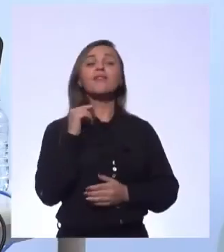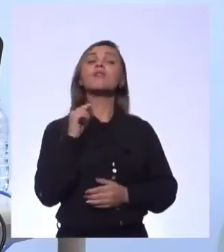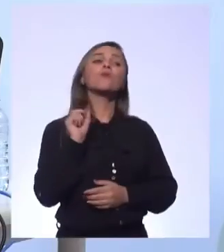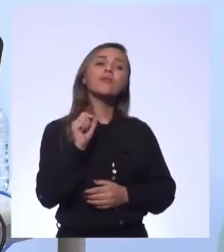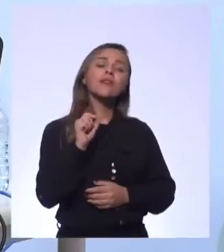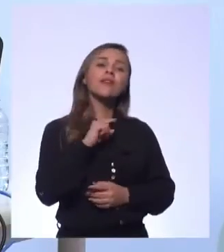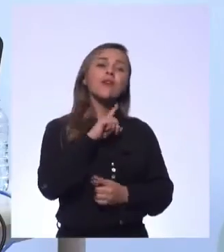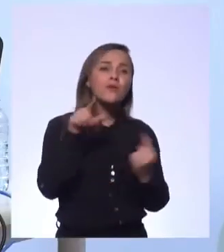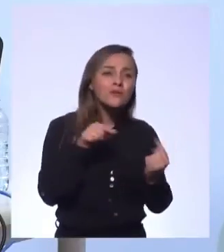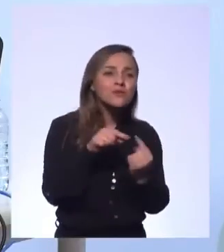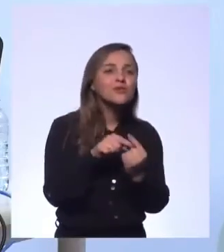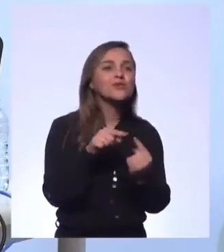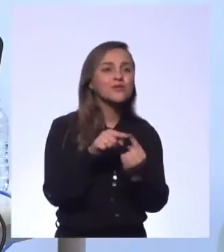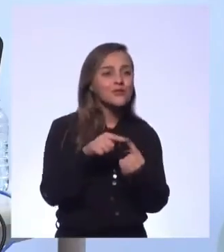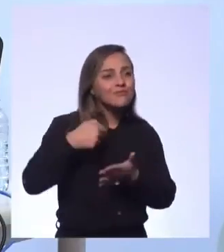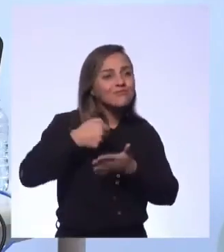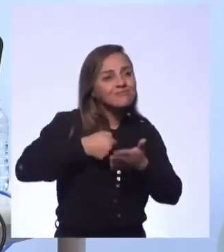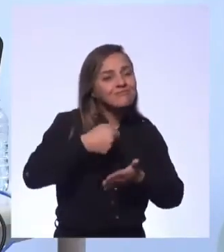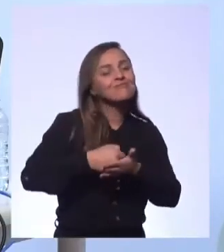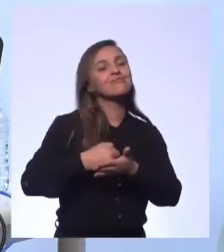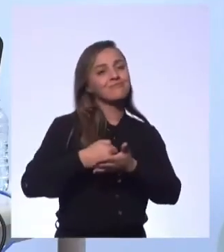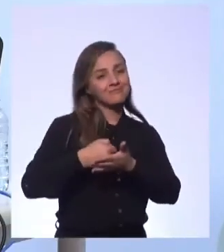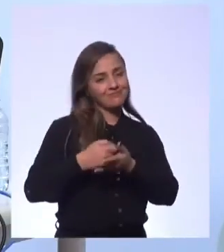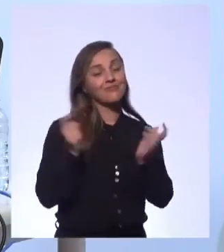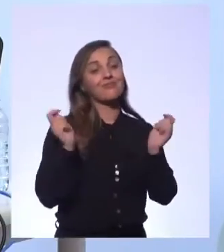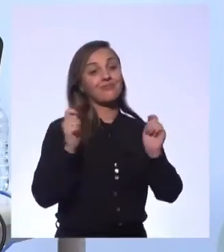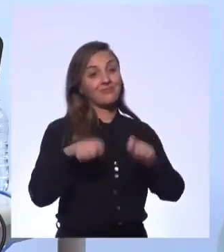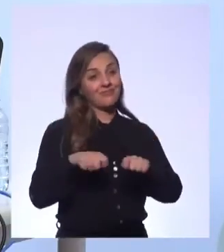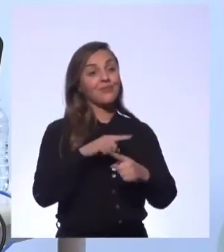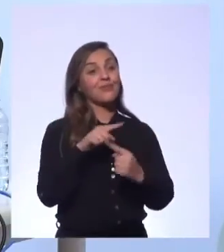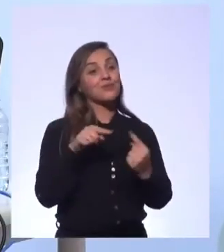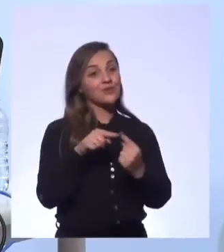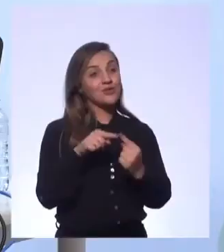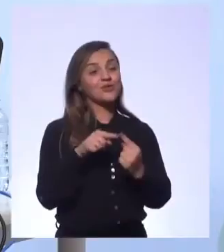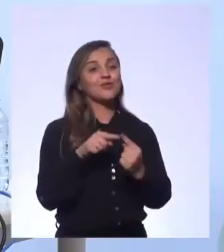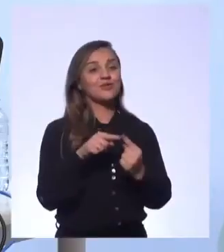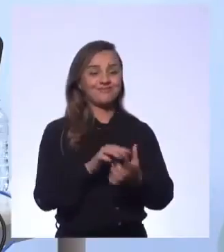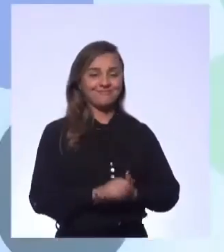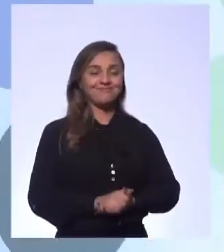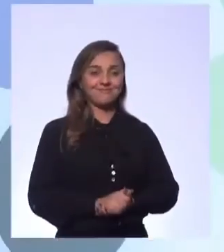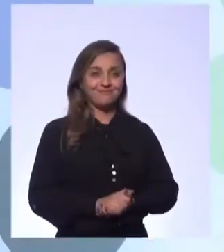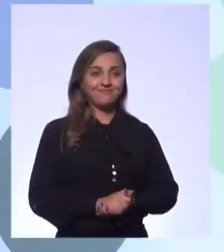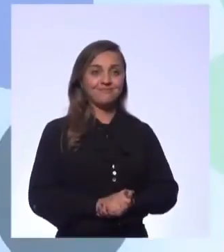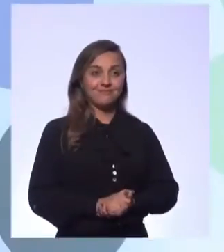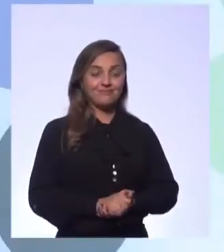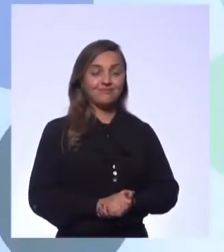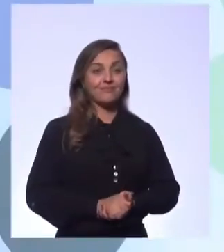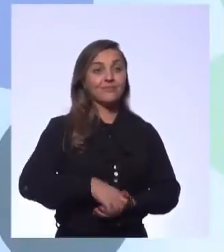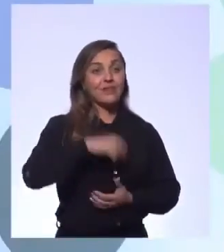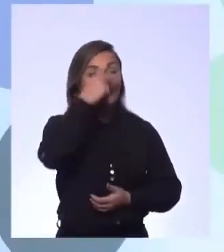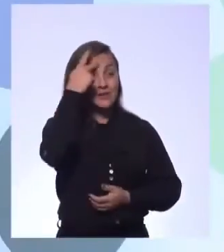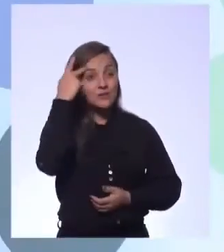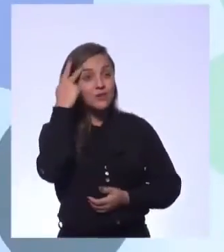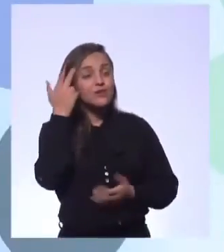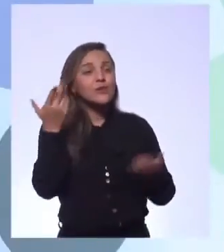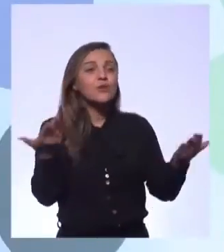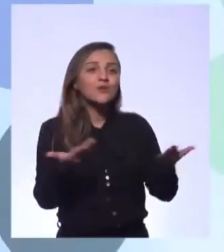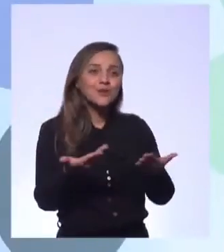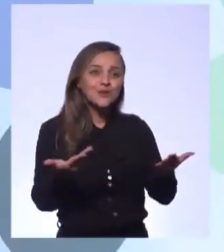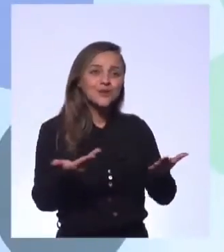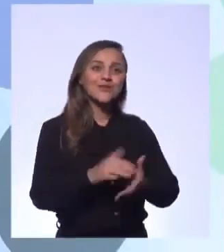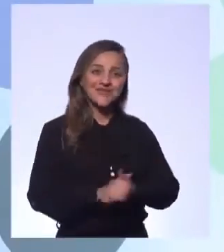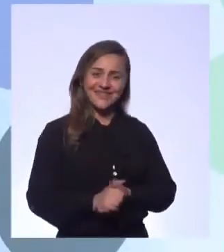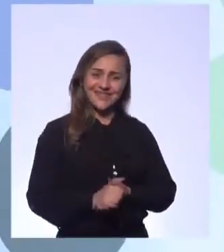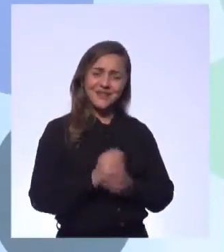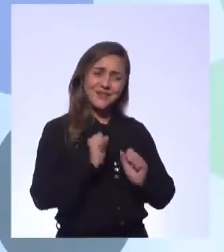digamos assim, até com mais sentido os objetivos que ali foram traçados. Porque as pessoas hoje são o universo. Desculpa também de novo. Não, fica à